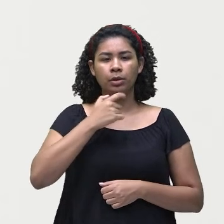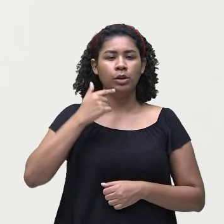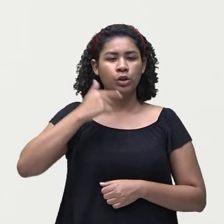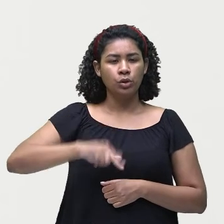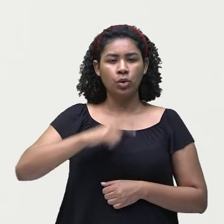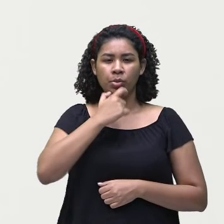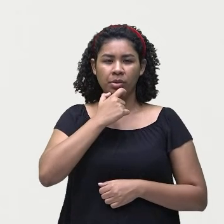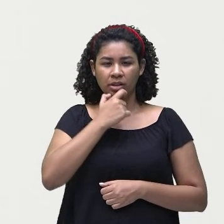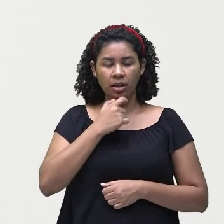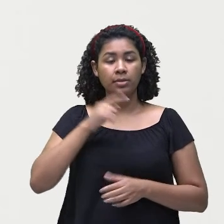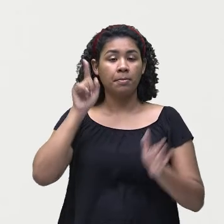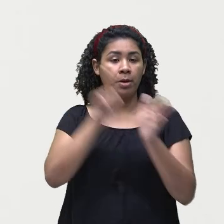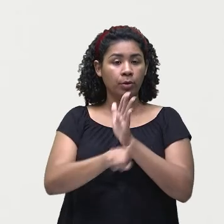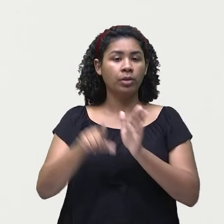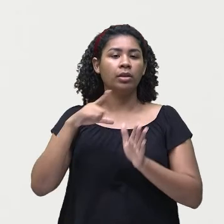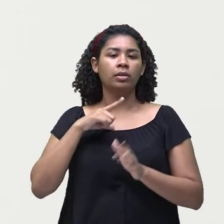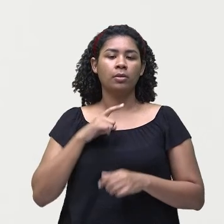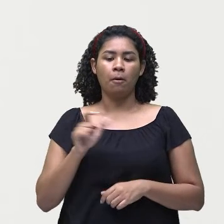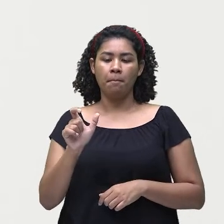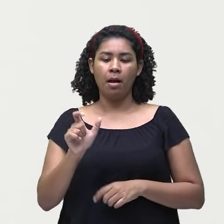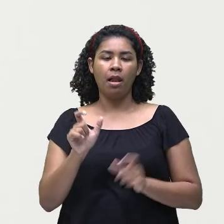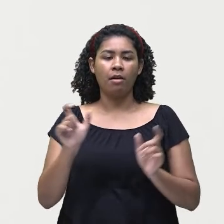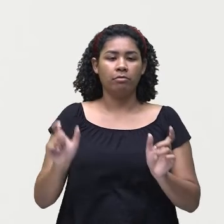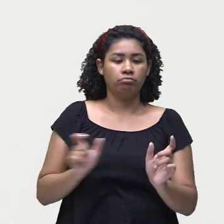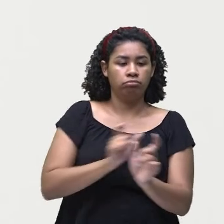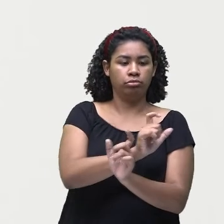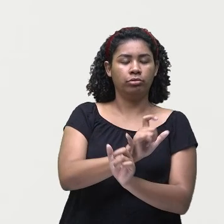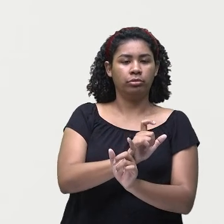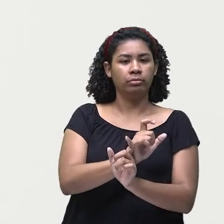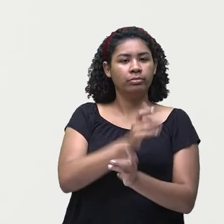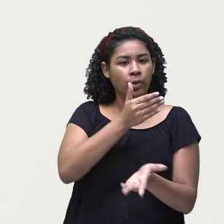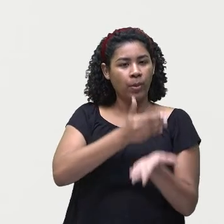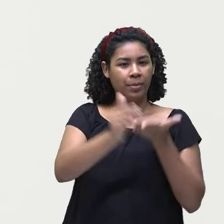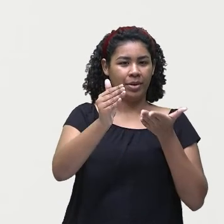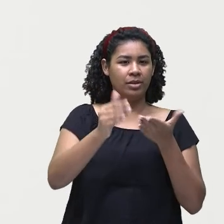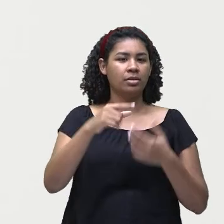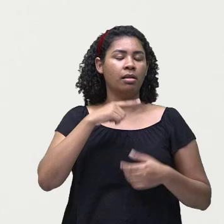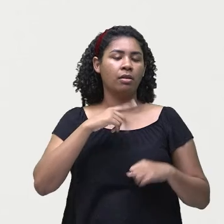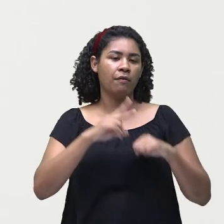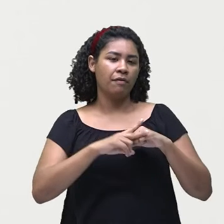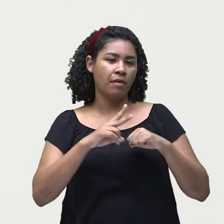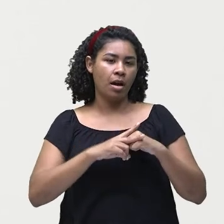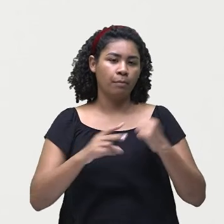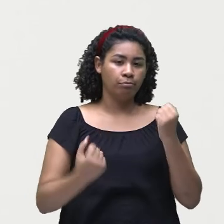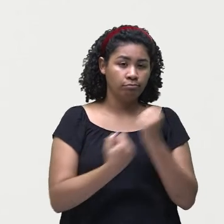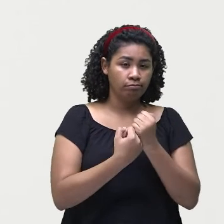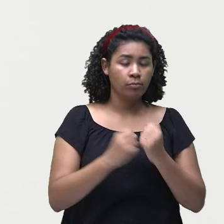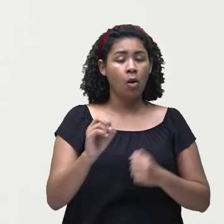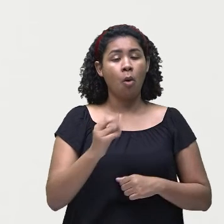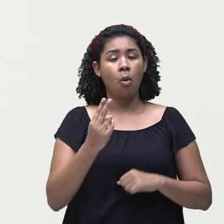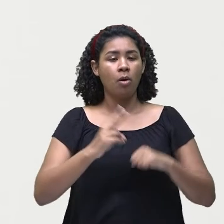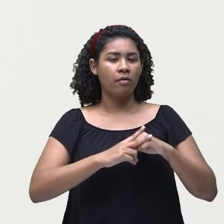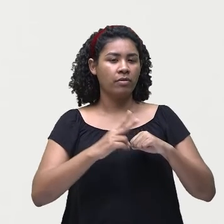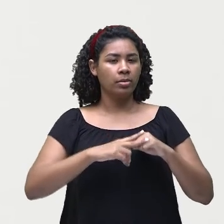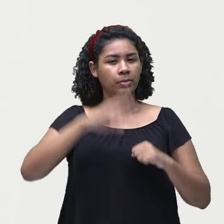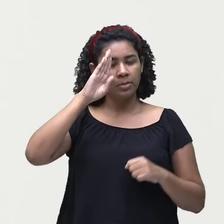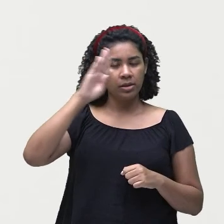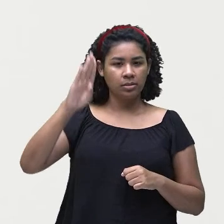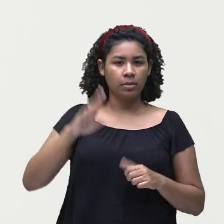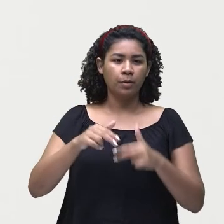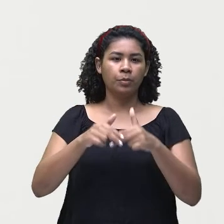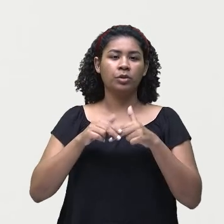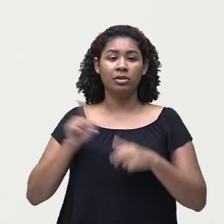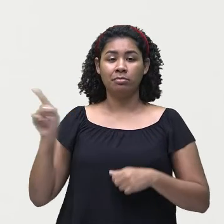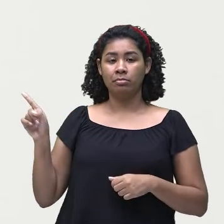palavrinha vai pra frente. Ou é o verbo auxiliar, é o verbo principal da frase. E nesse caso, os